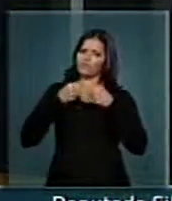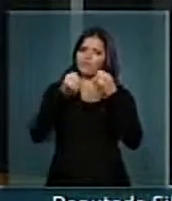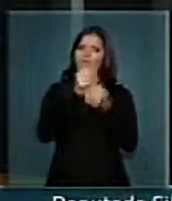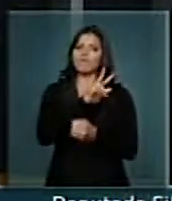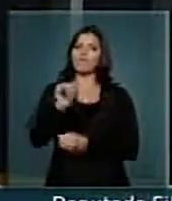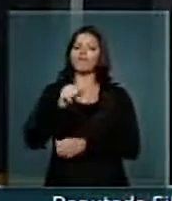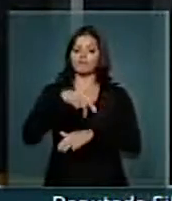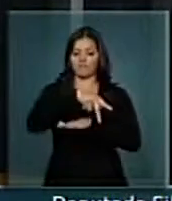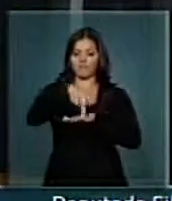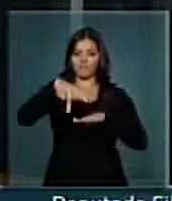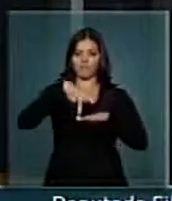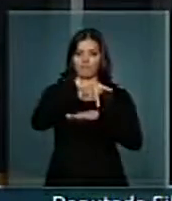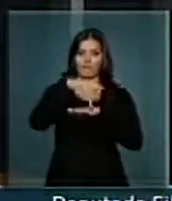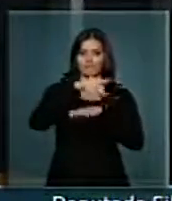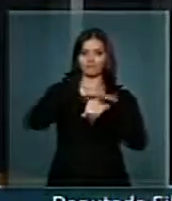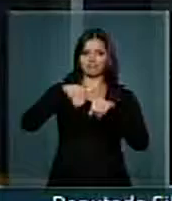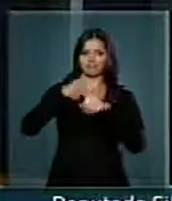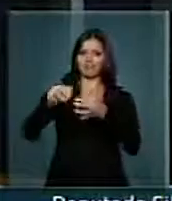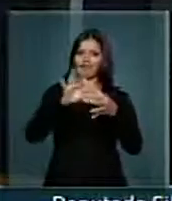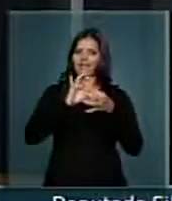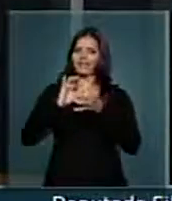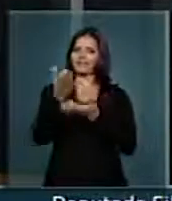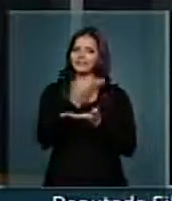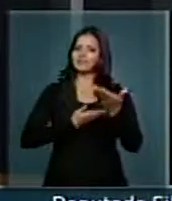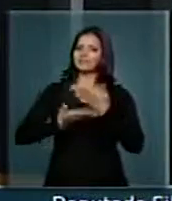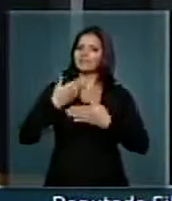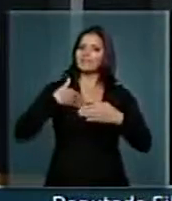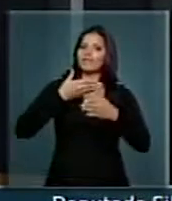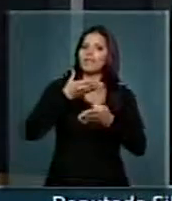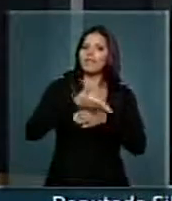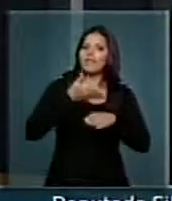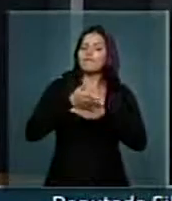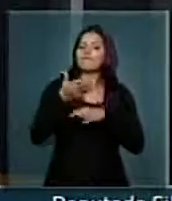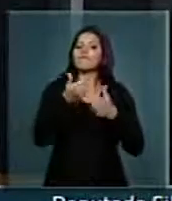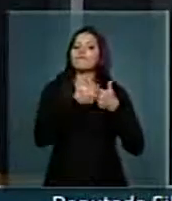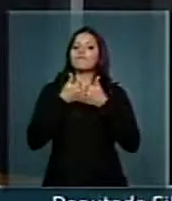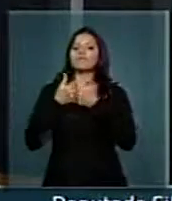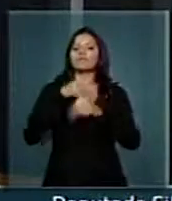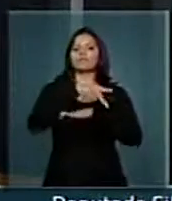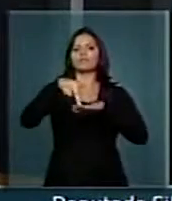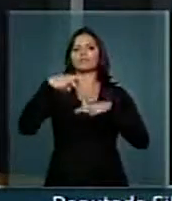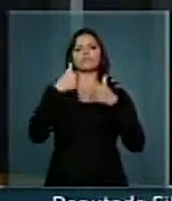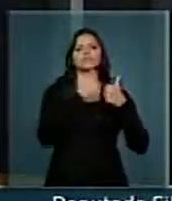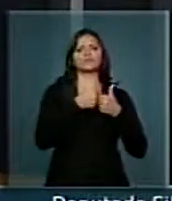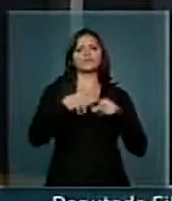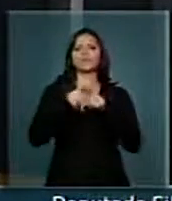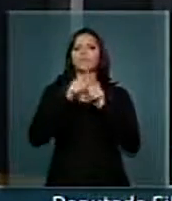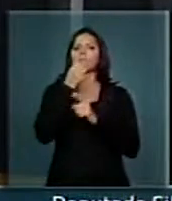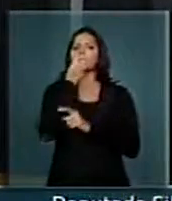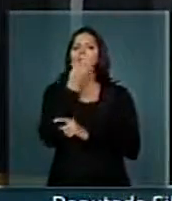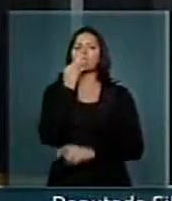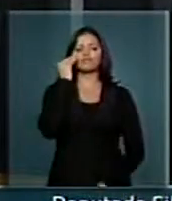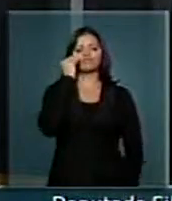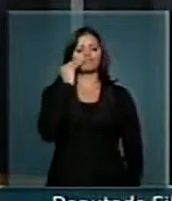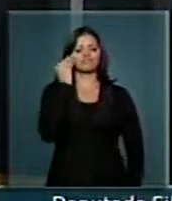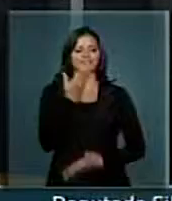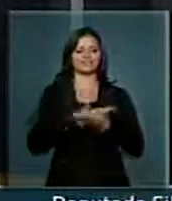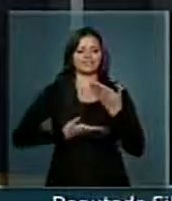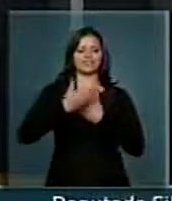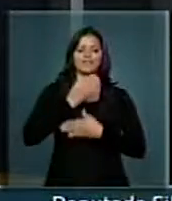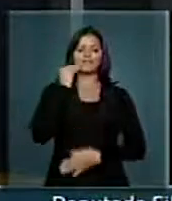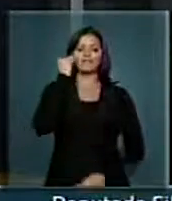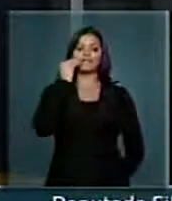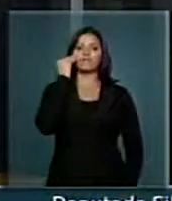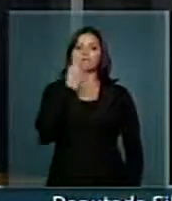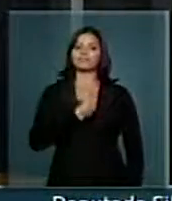um país cada vez mais integrado aos seus vizinhos e fazendo disso uma boa experiência para se viver no